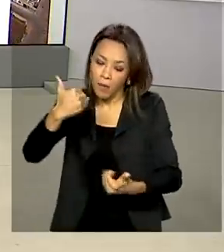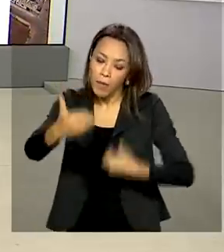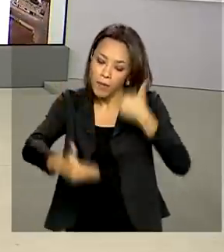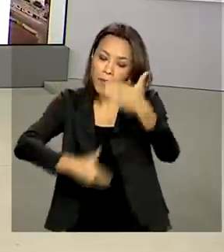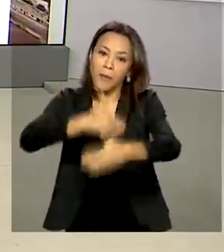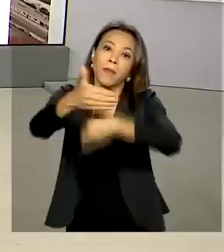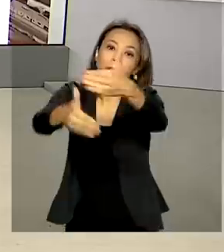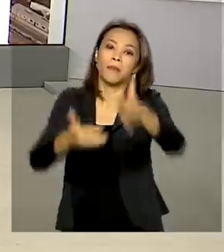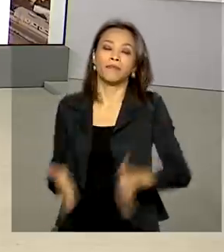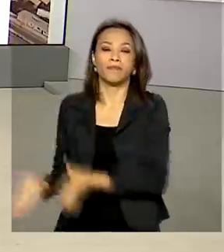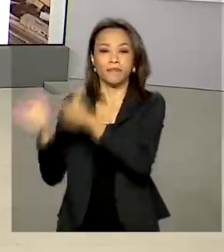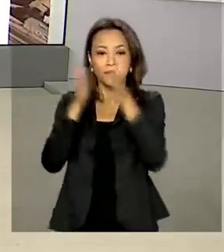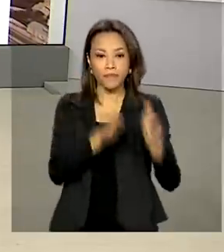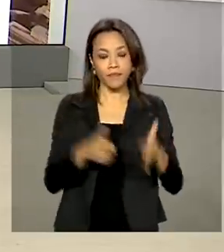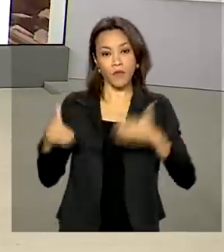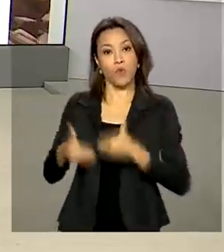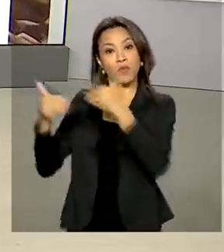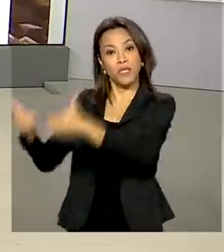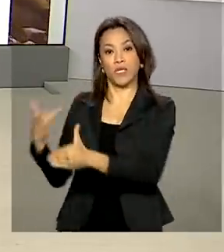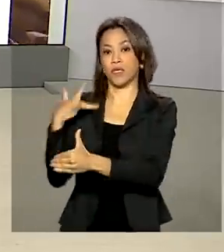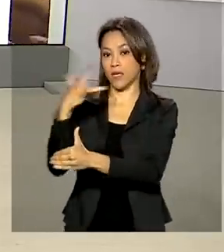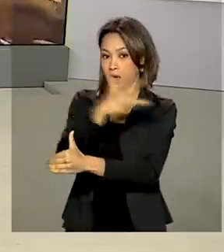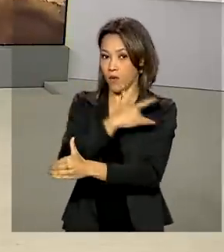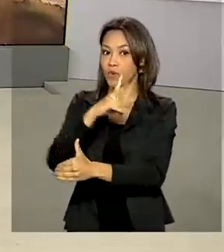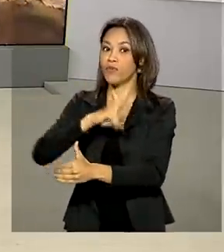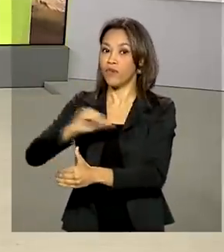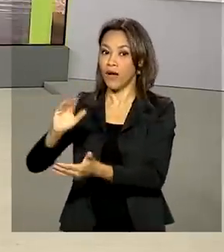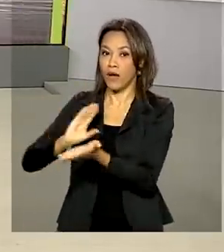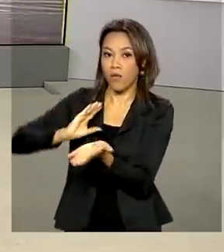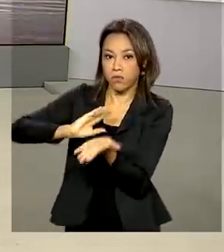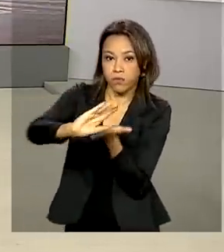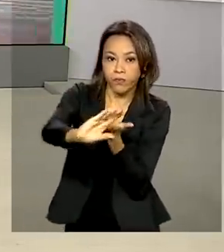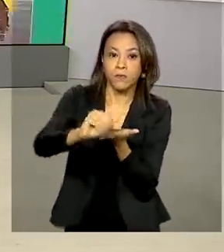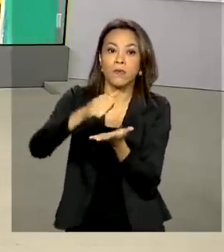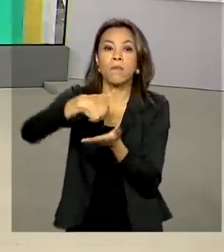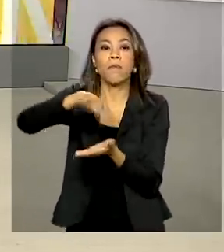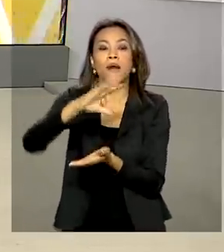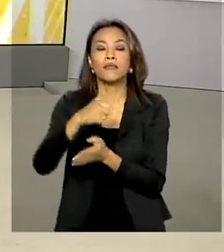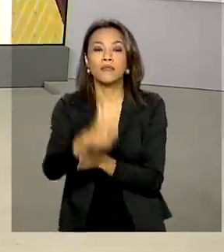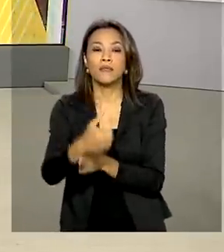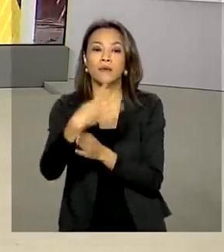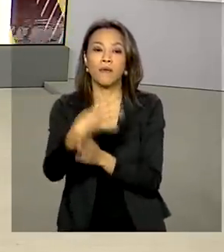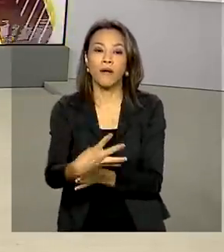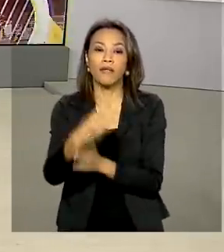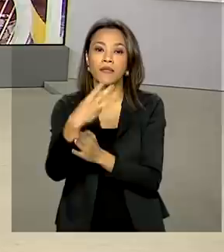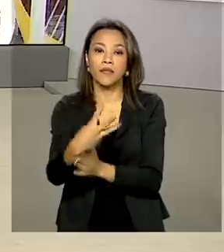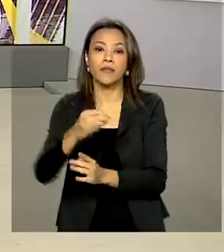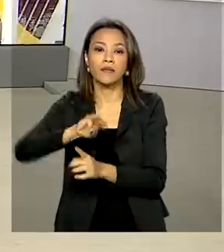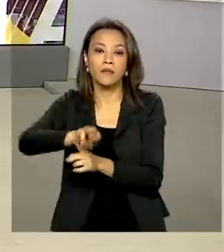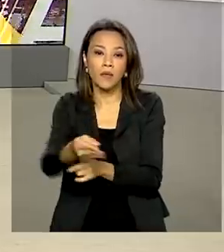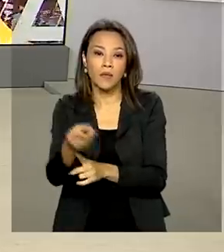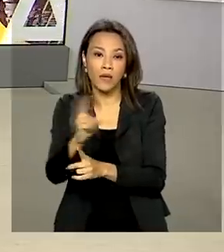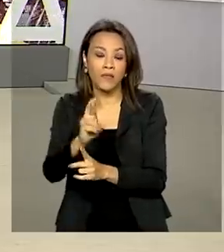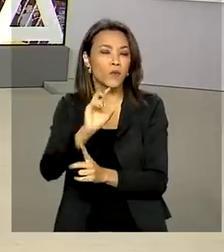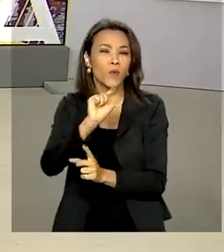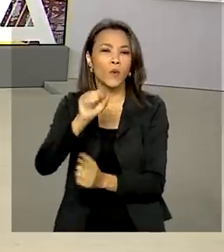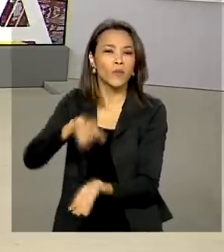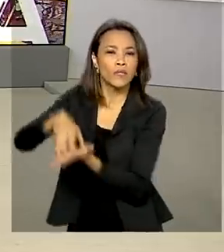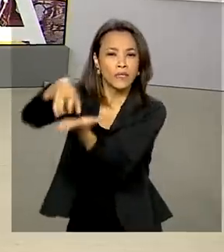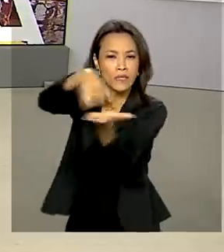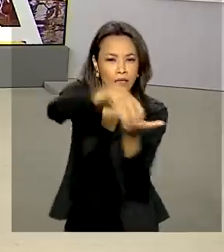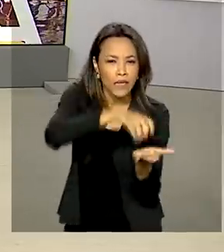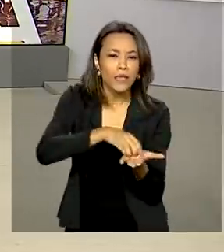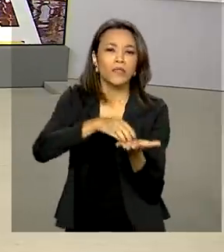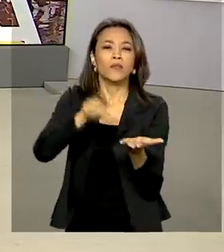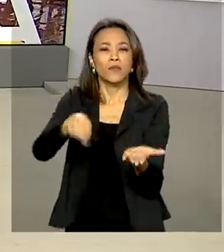O Ministério da Saúde vai repassar mais de R 143 milhões para os centros de atendimento e